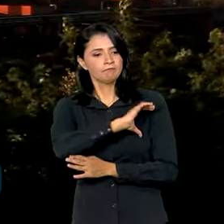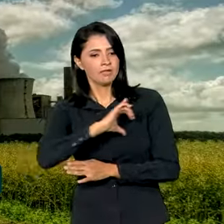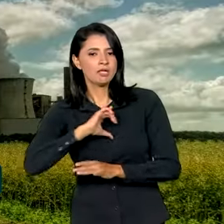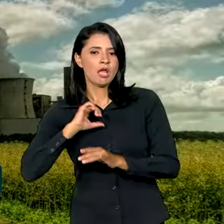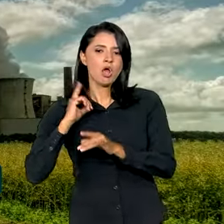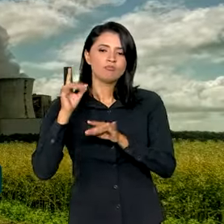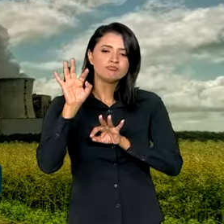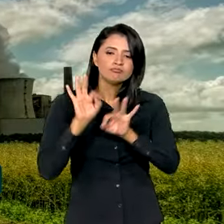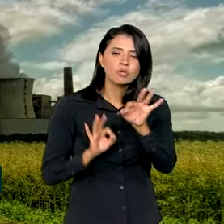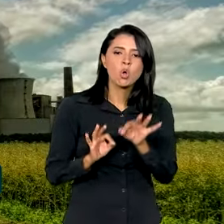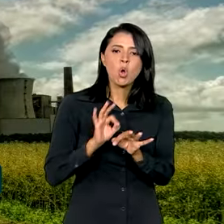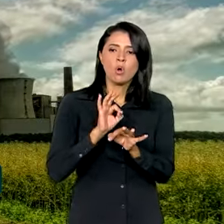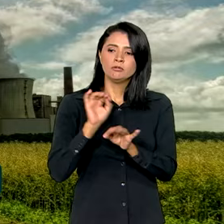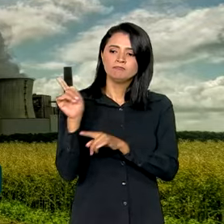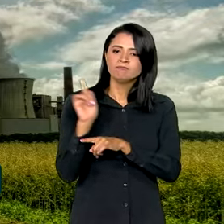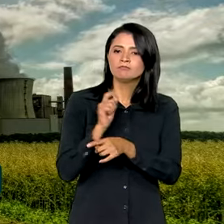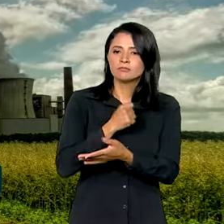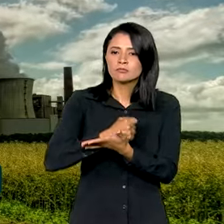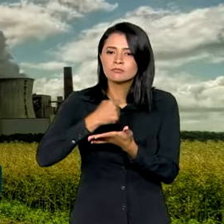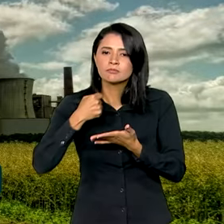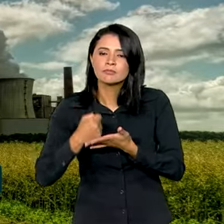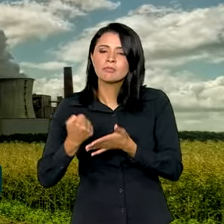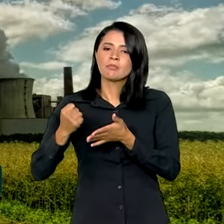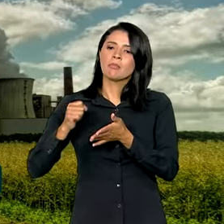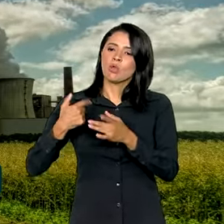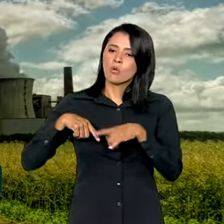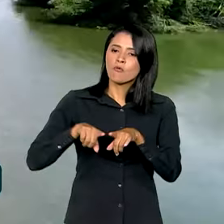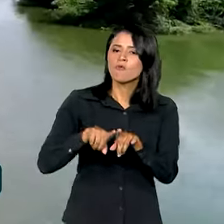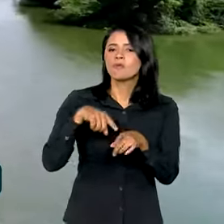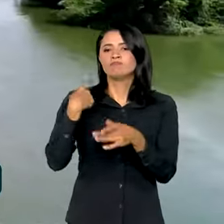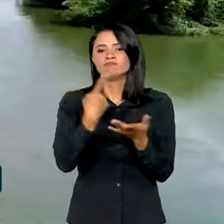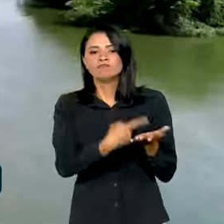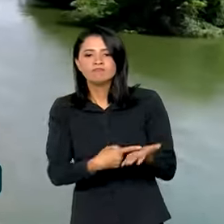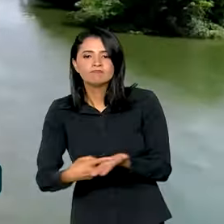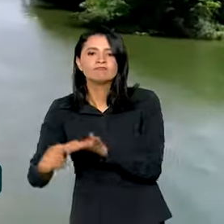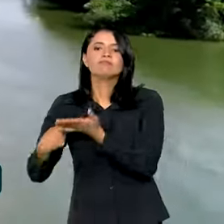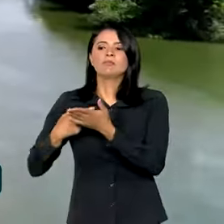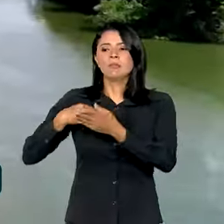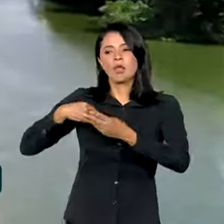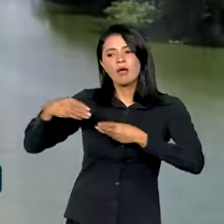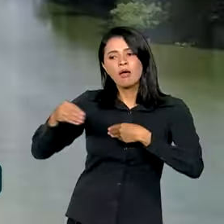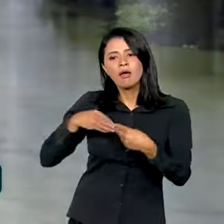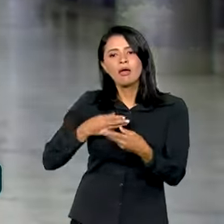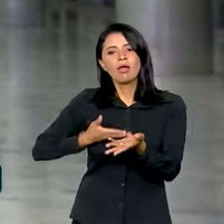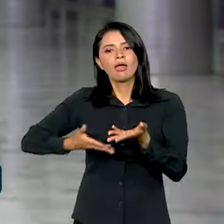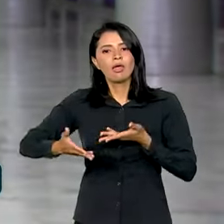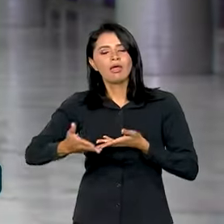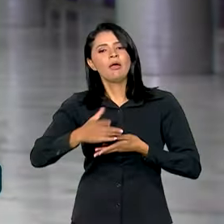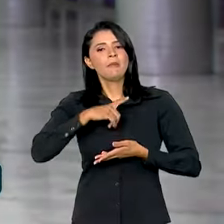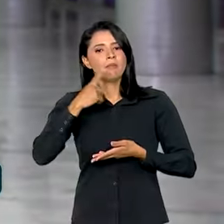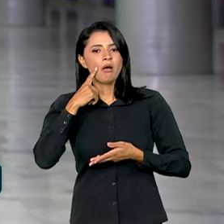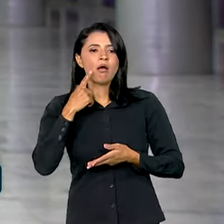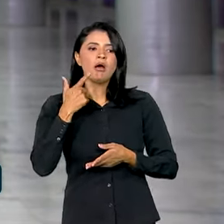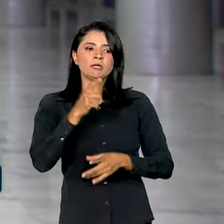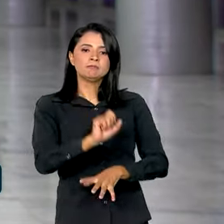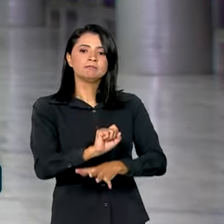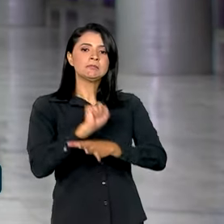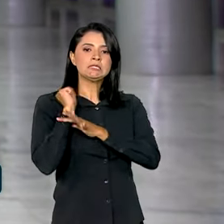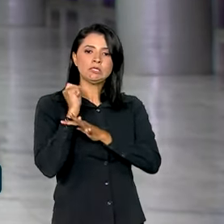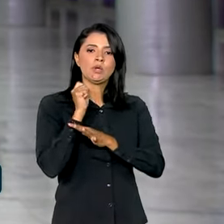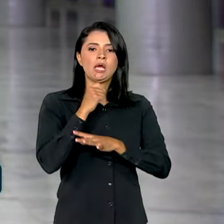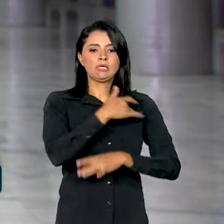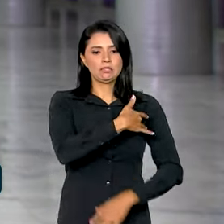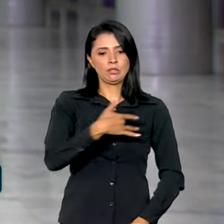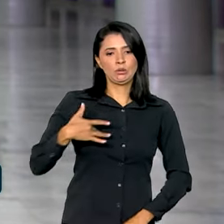a gestão de contratos, convênios e acordos, articulação do poder público para ações de segurança, saúde,